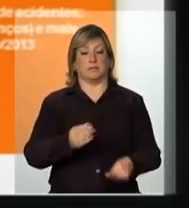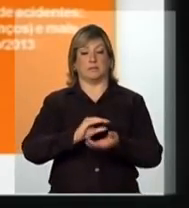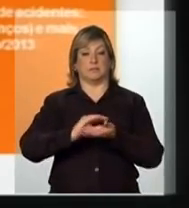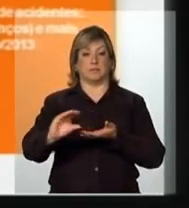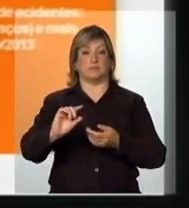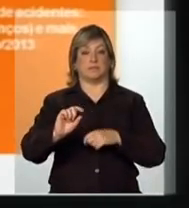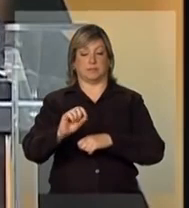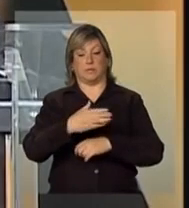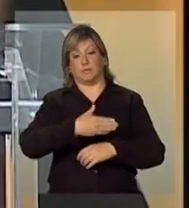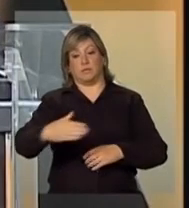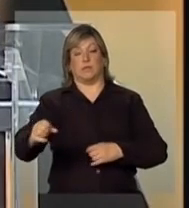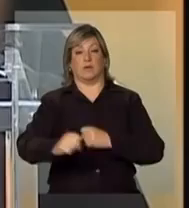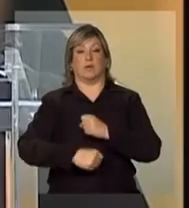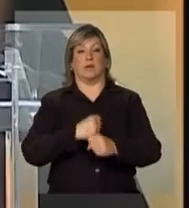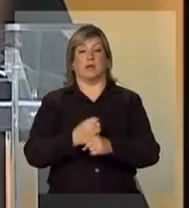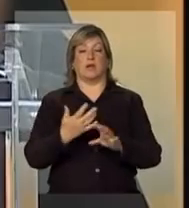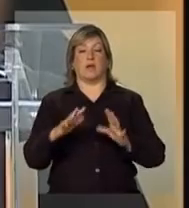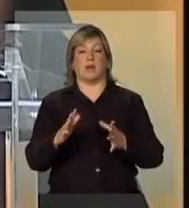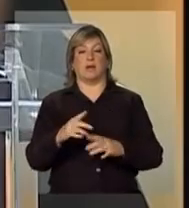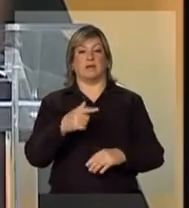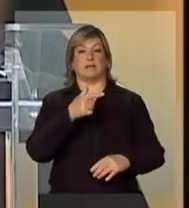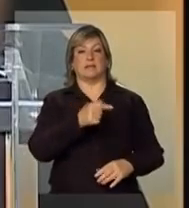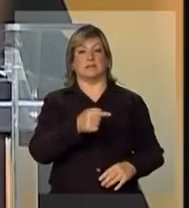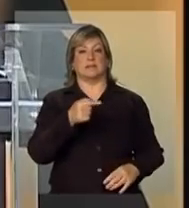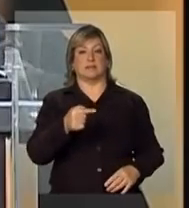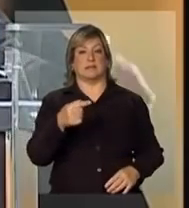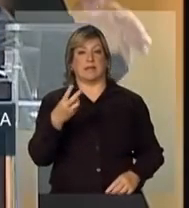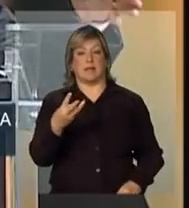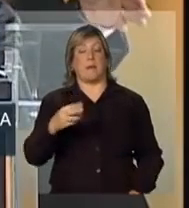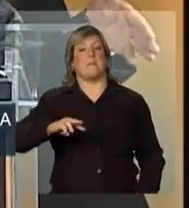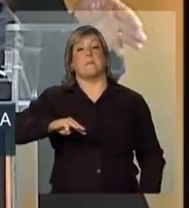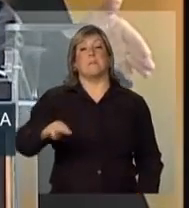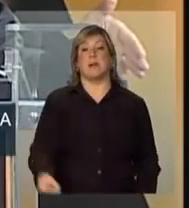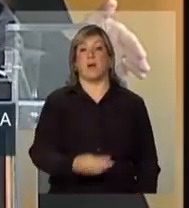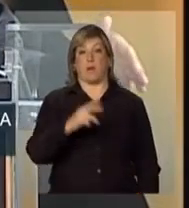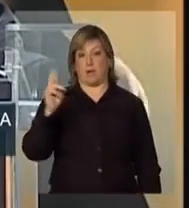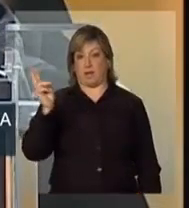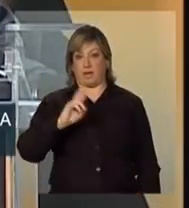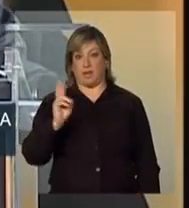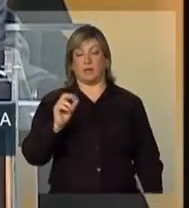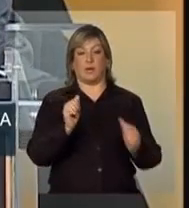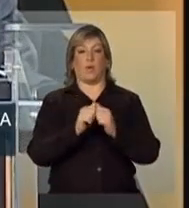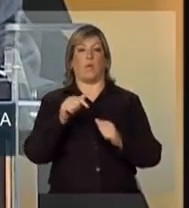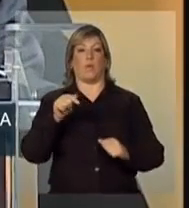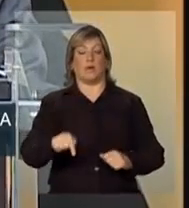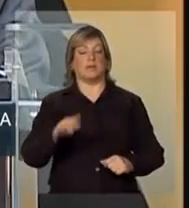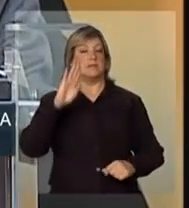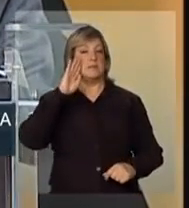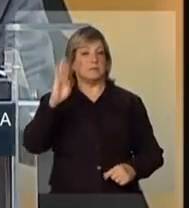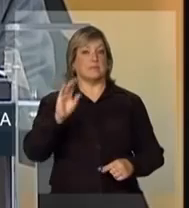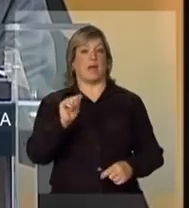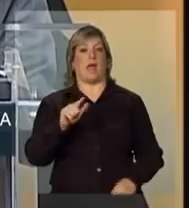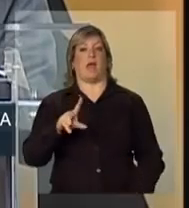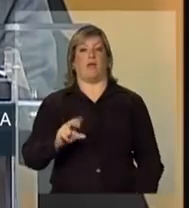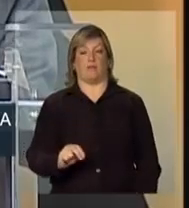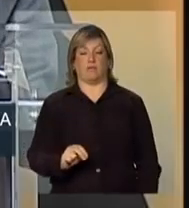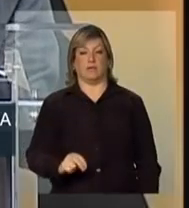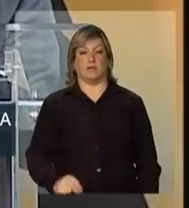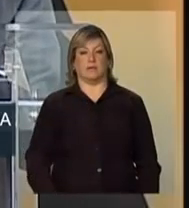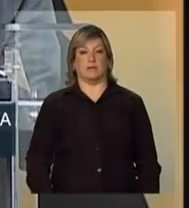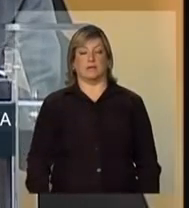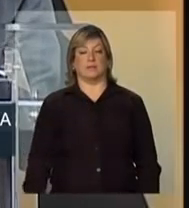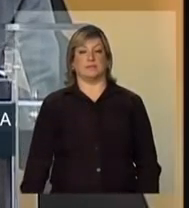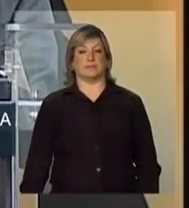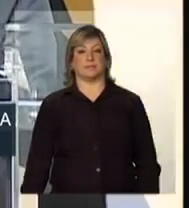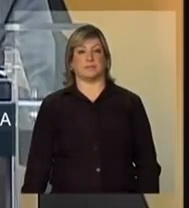anos, nos próximos cinco anos, algo na faixa de R 773 milhões de reais com esse propósito, com esse objetivo. E